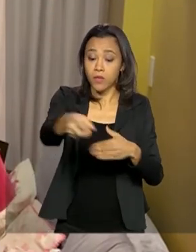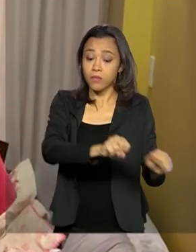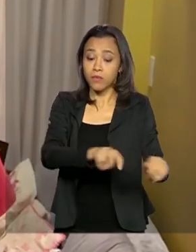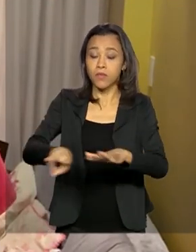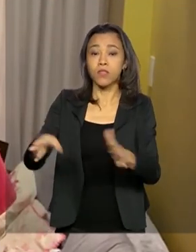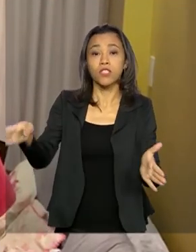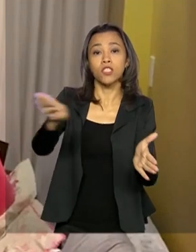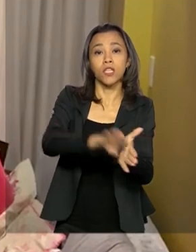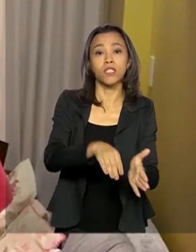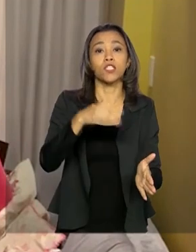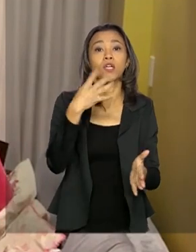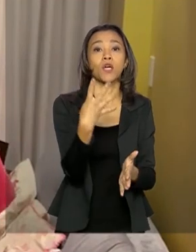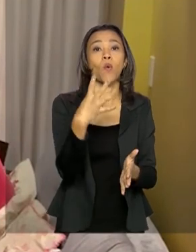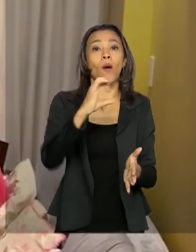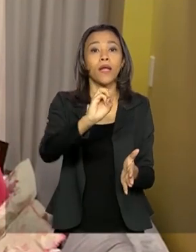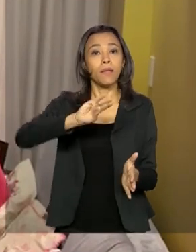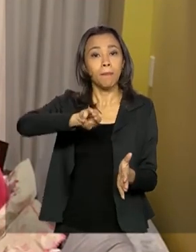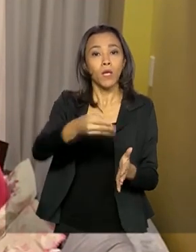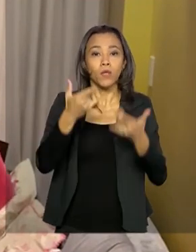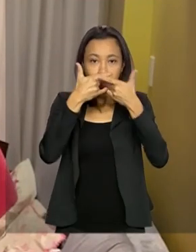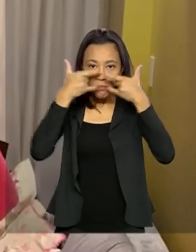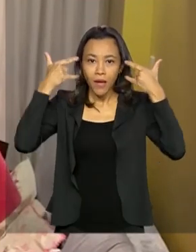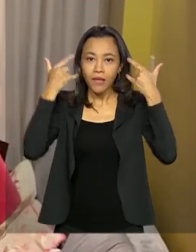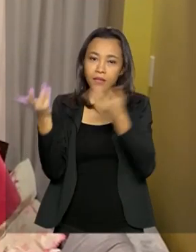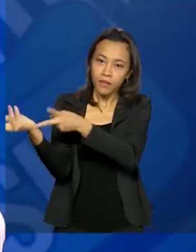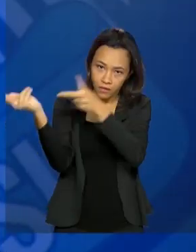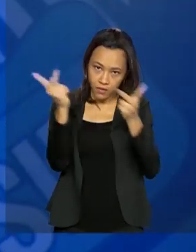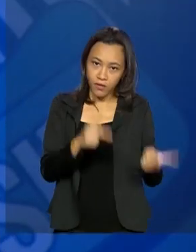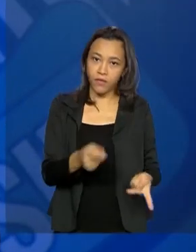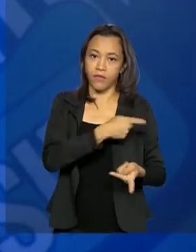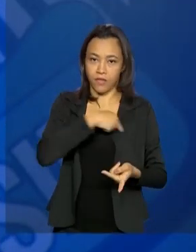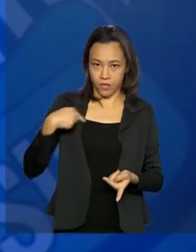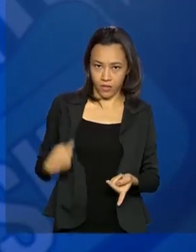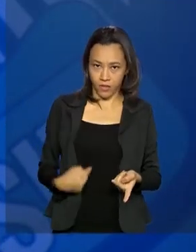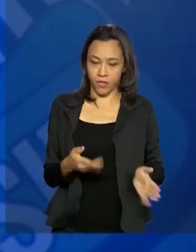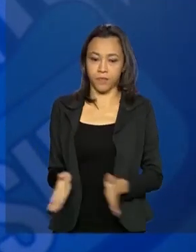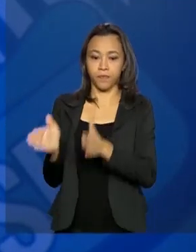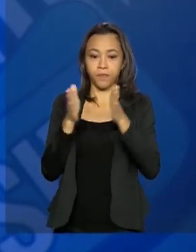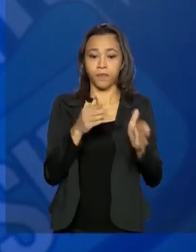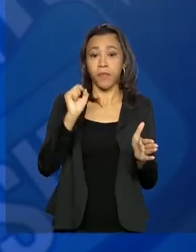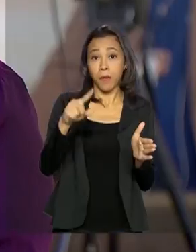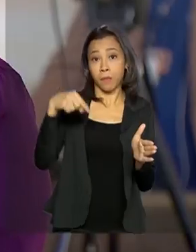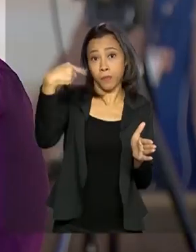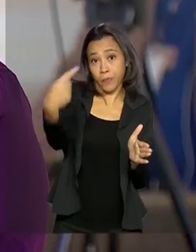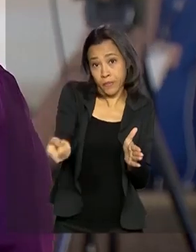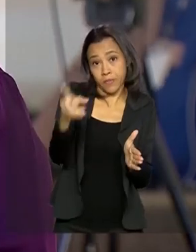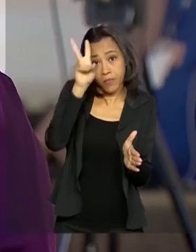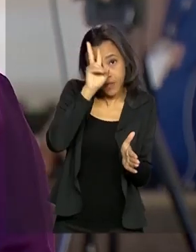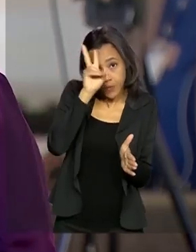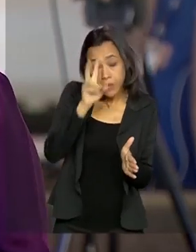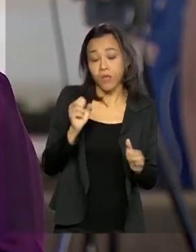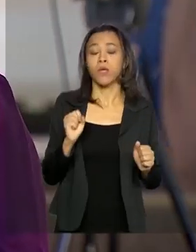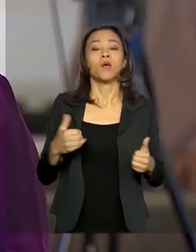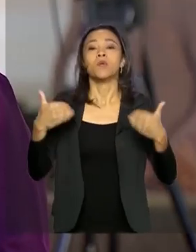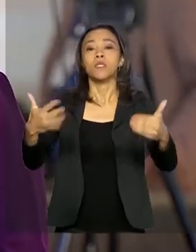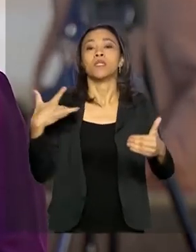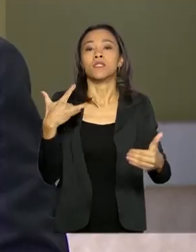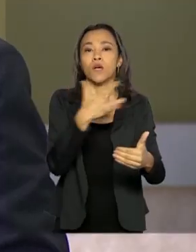chegada de 40 milhões de máscaras de proteção vindas da China. Na próxima segunda-feira, o Ministério da Saúde vai abrir um